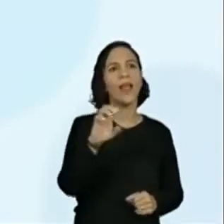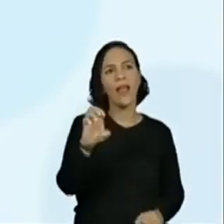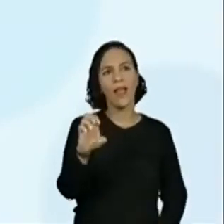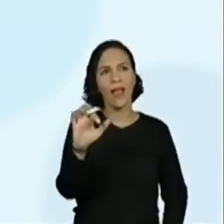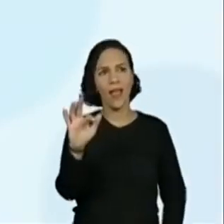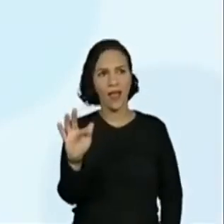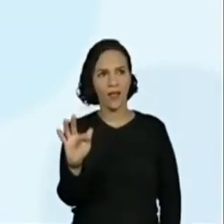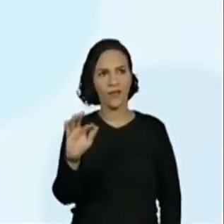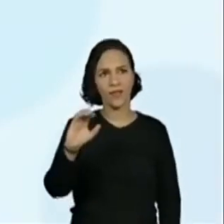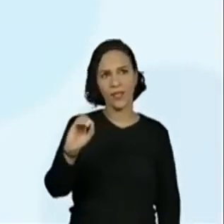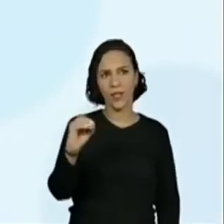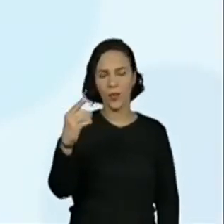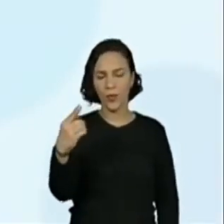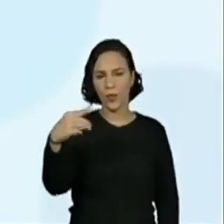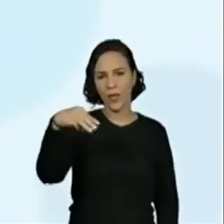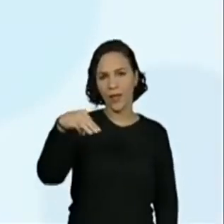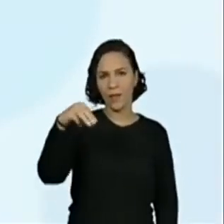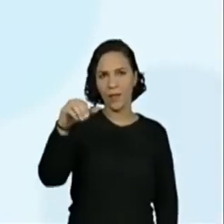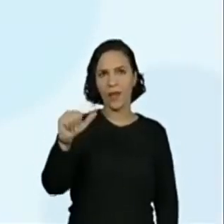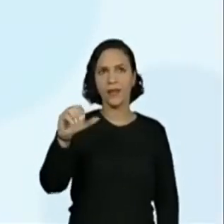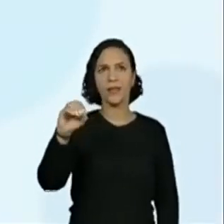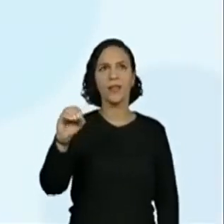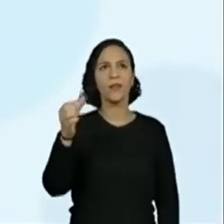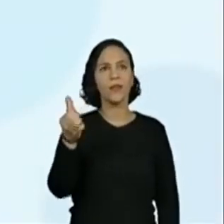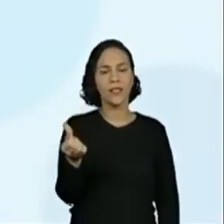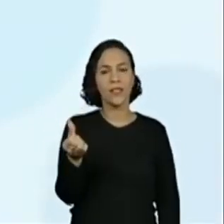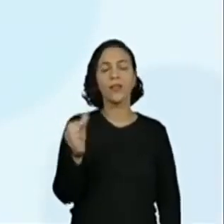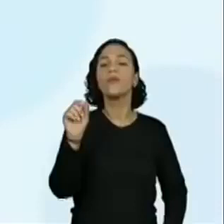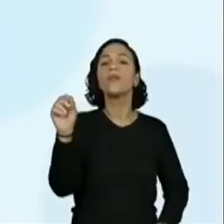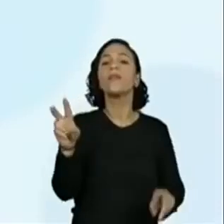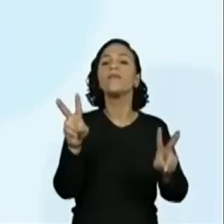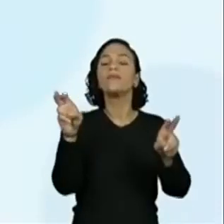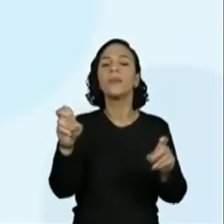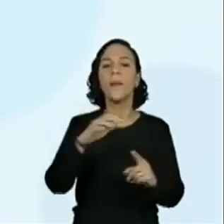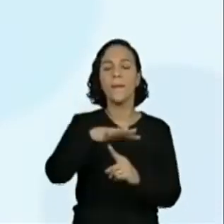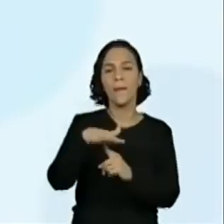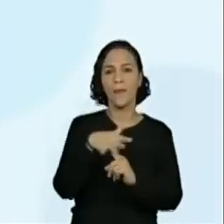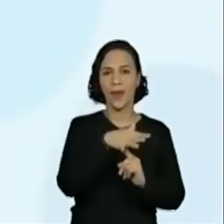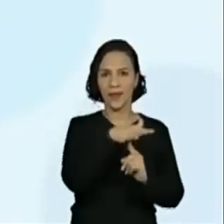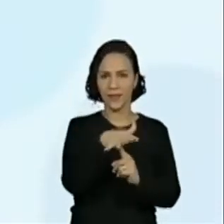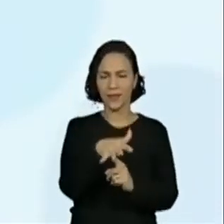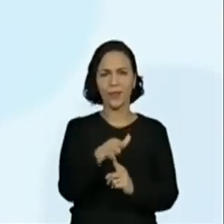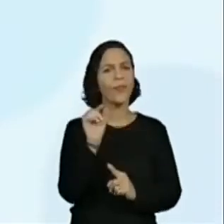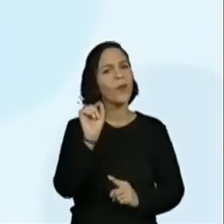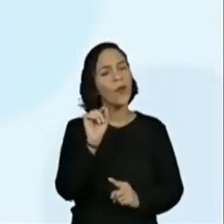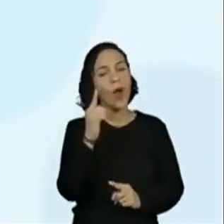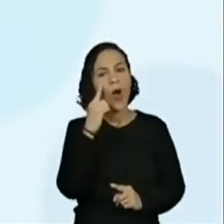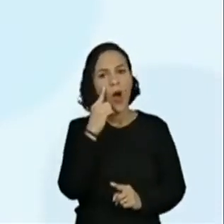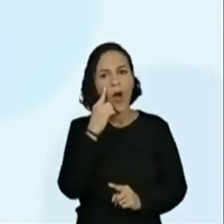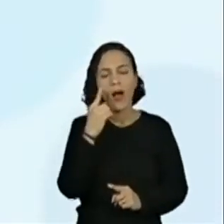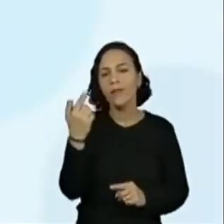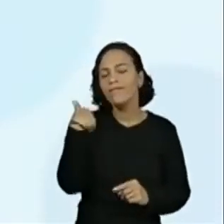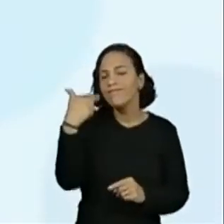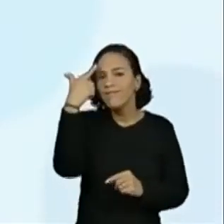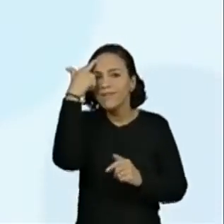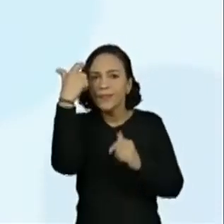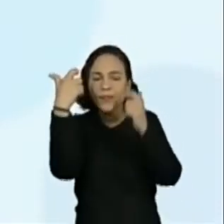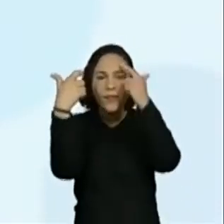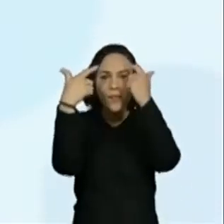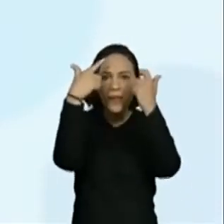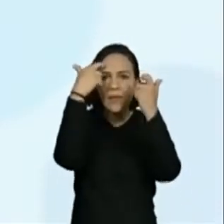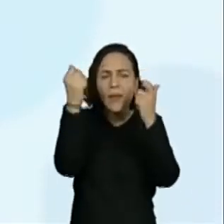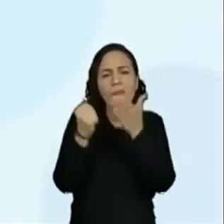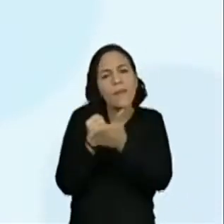de hoje é EF01MA06, construir fatos básicos da adição e da subtração